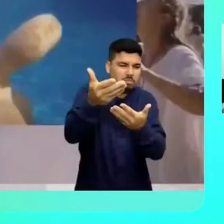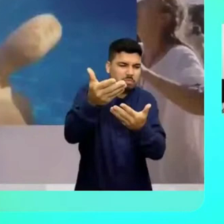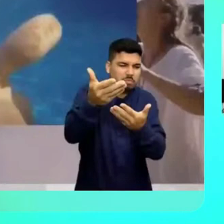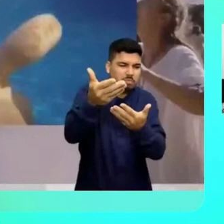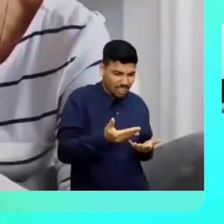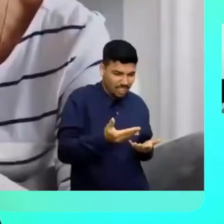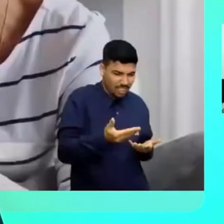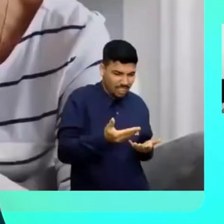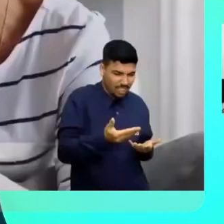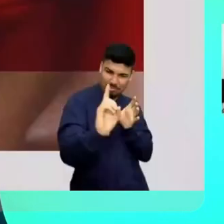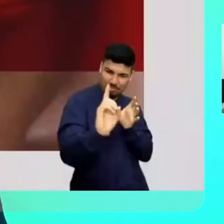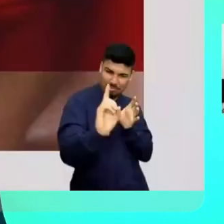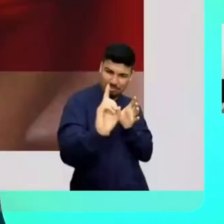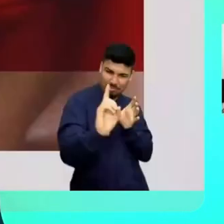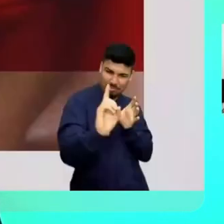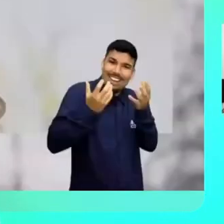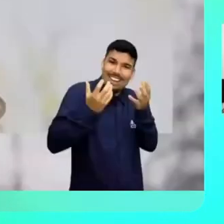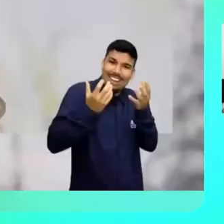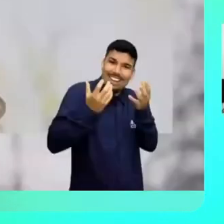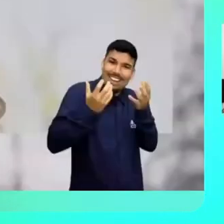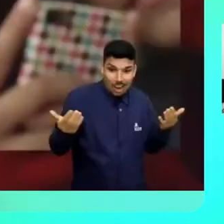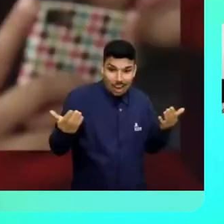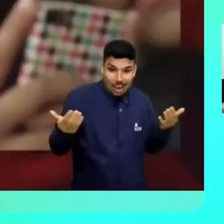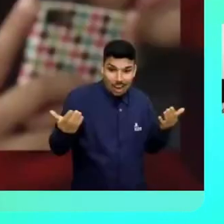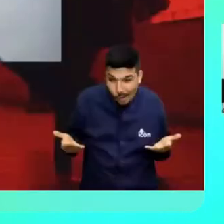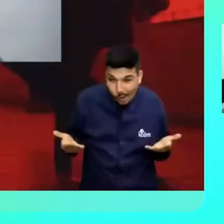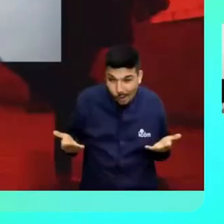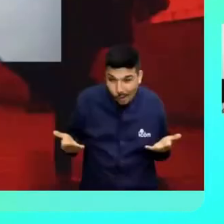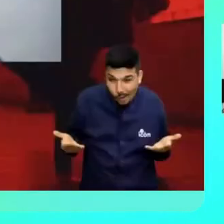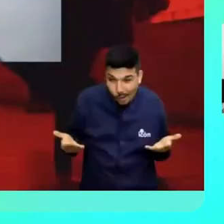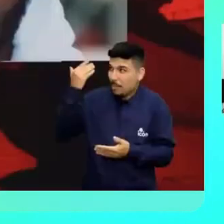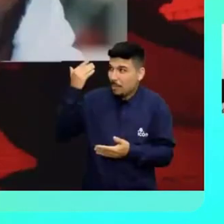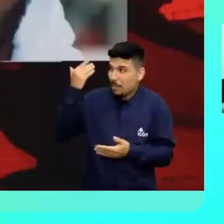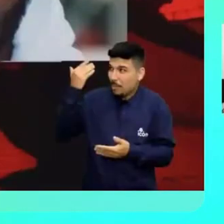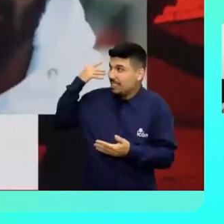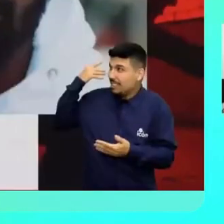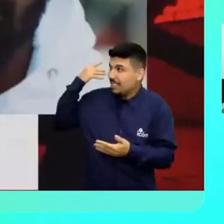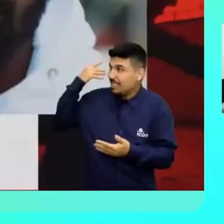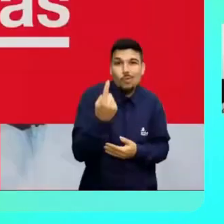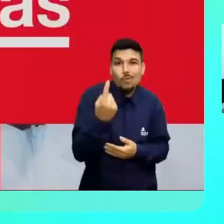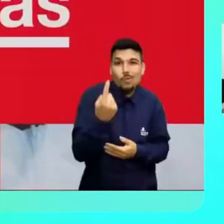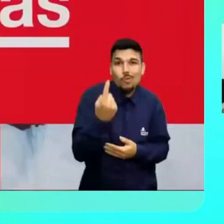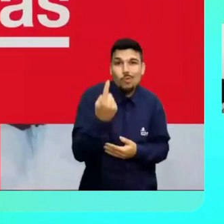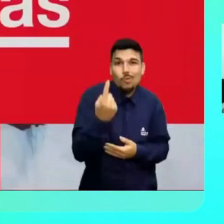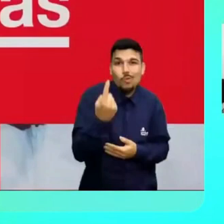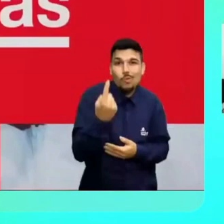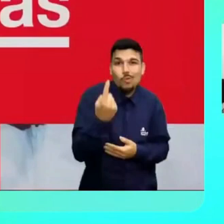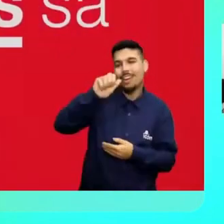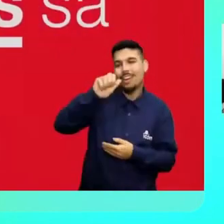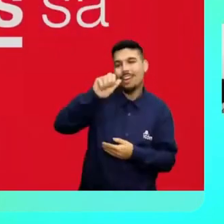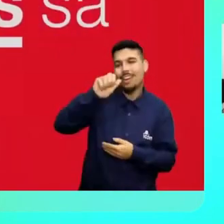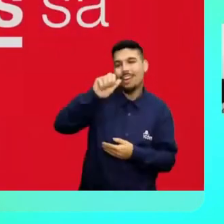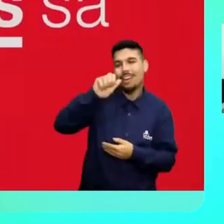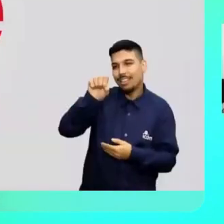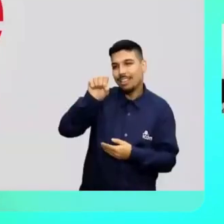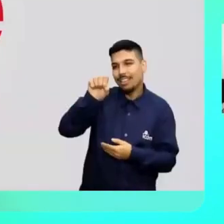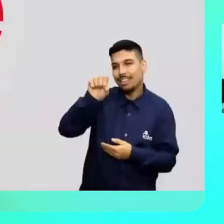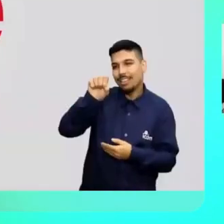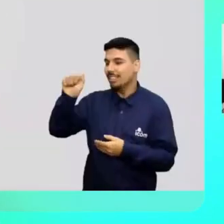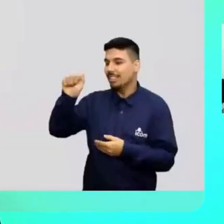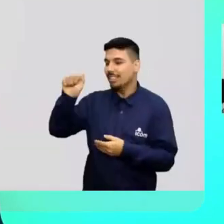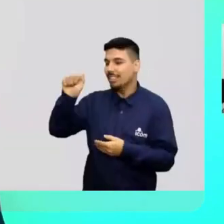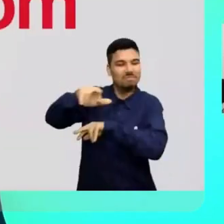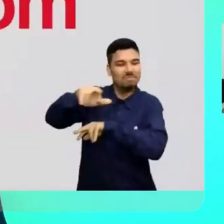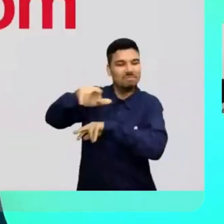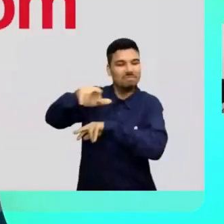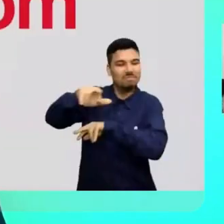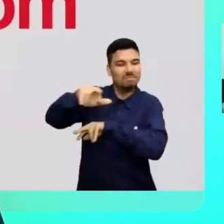e cabe todo mundo. A partir de hoje somos uma única empresa. Americanas S.A. Somamos o que